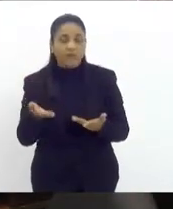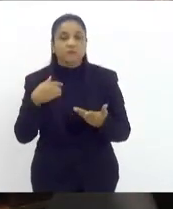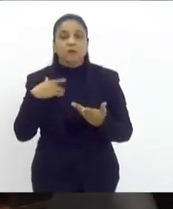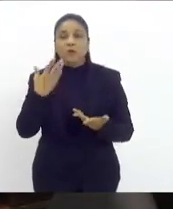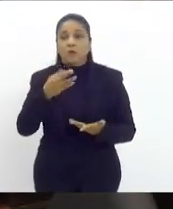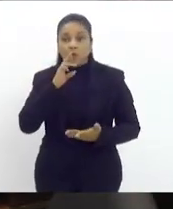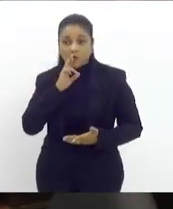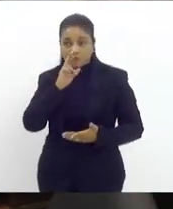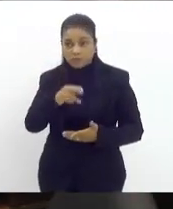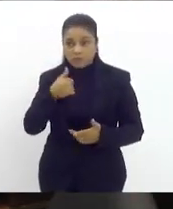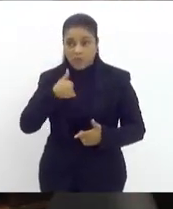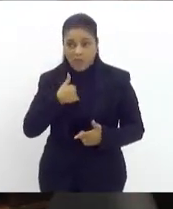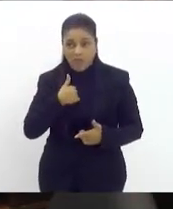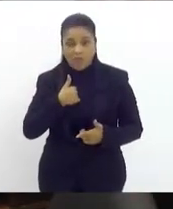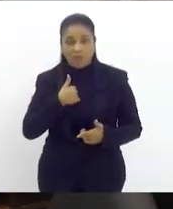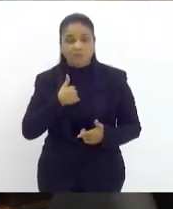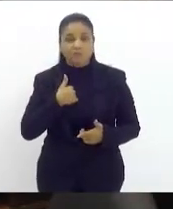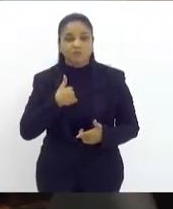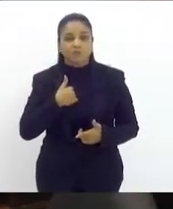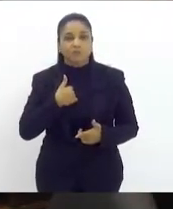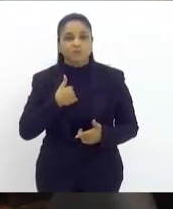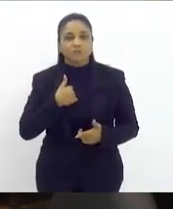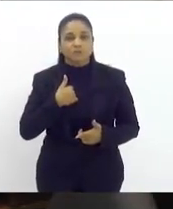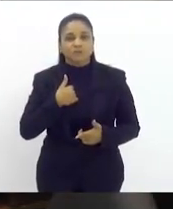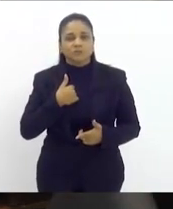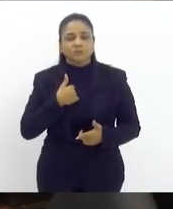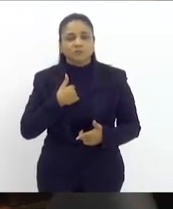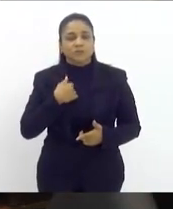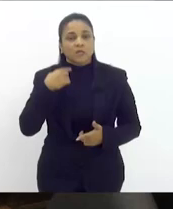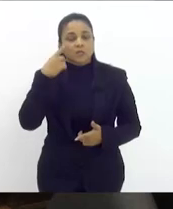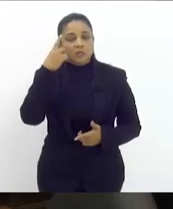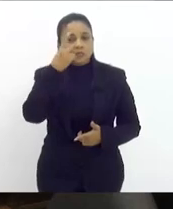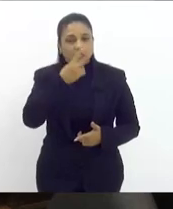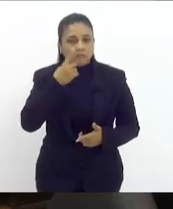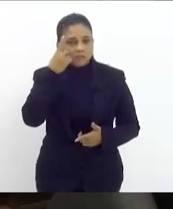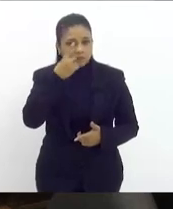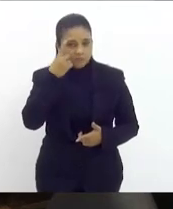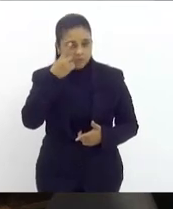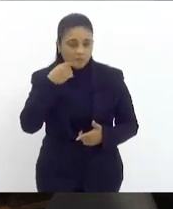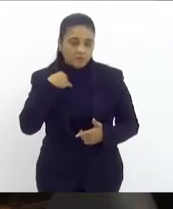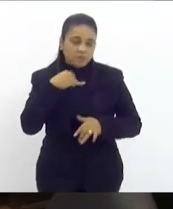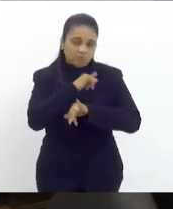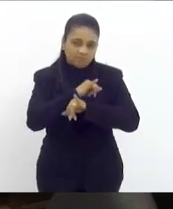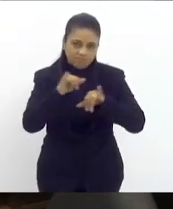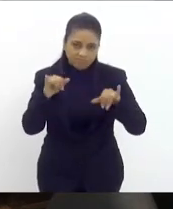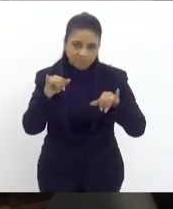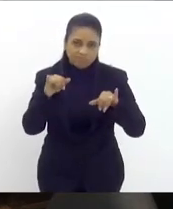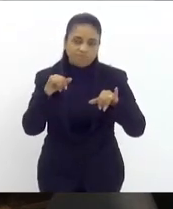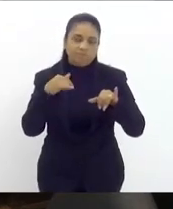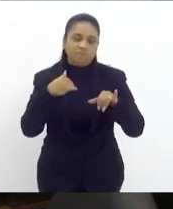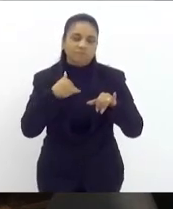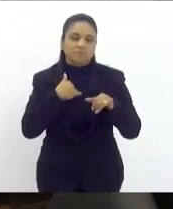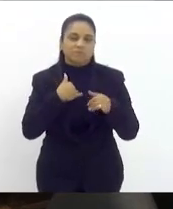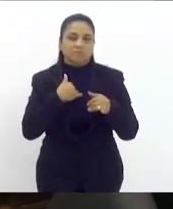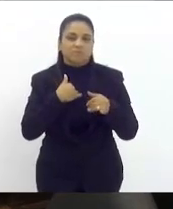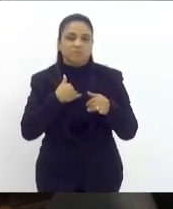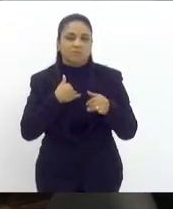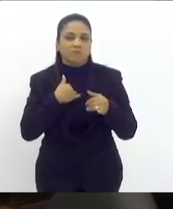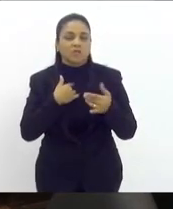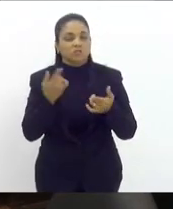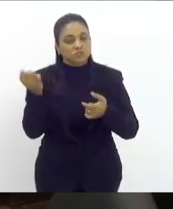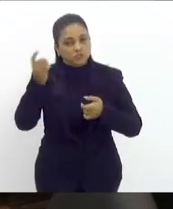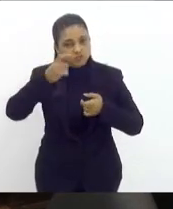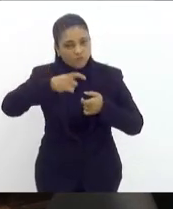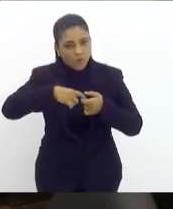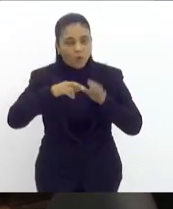eu fui mencionada pela deputada queria dizer que a gente está como falei a gente está de volta